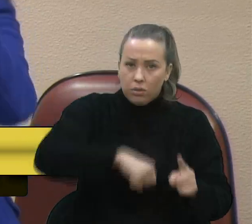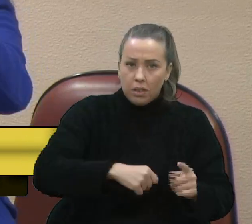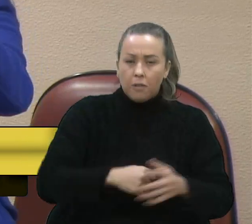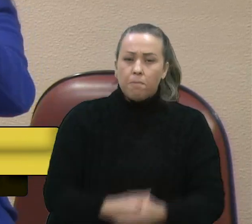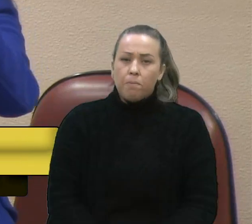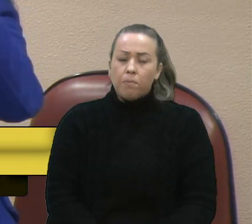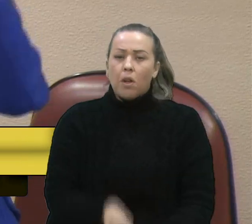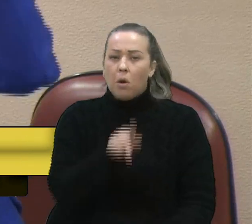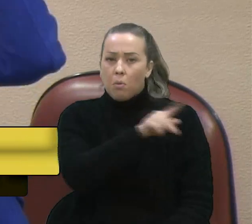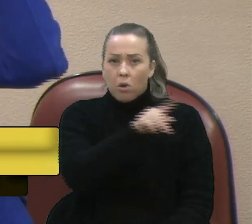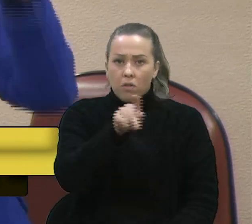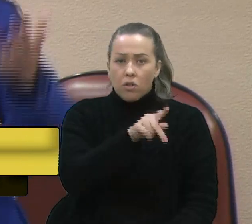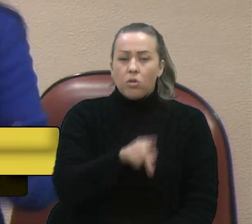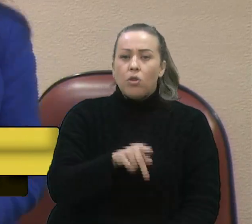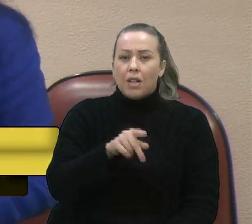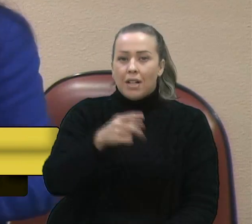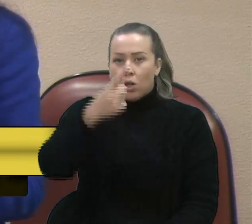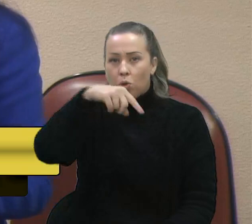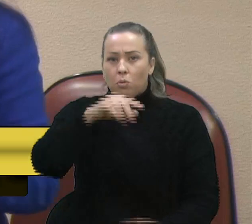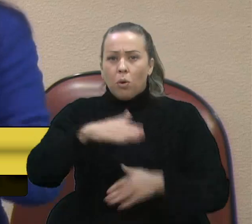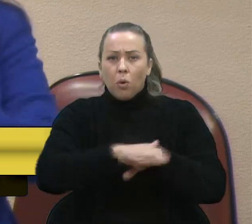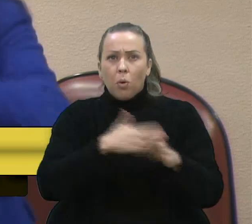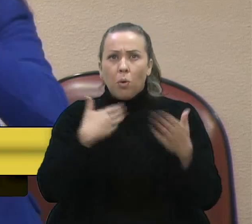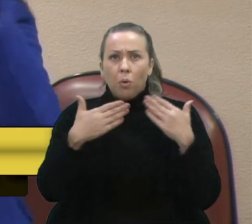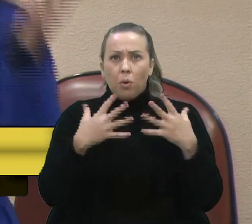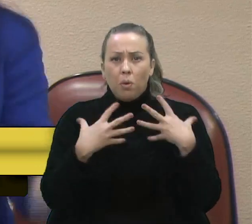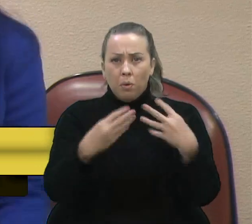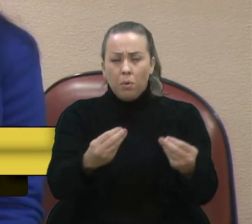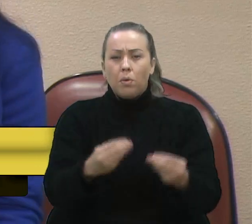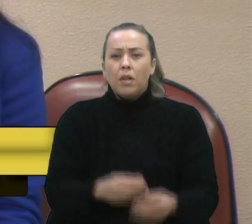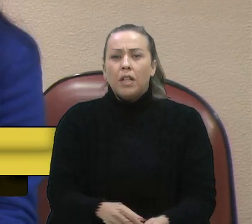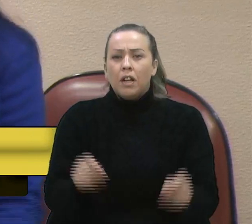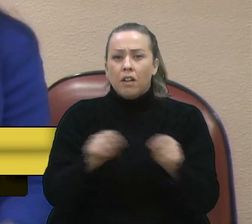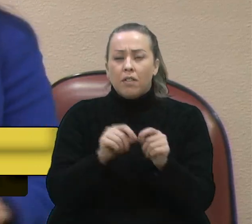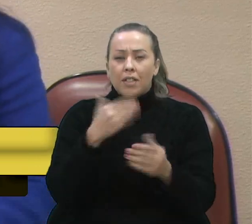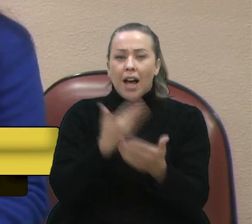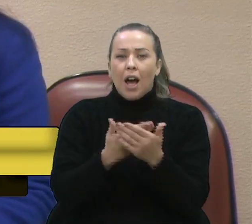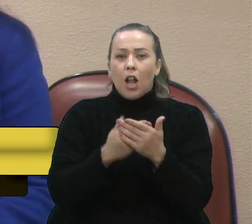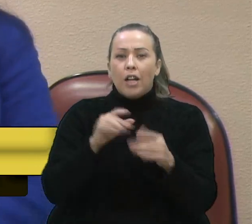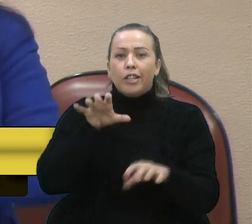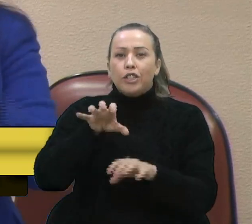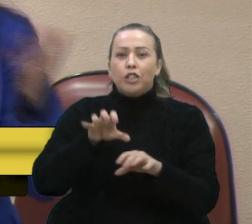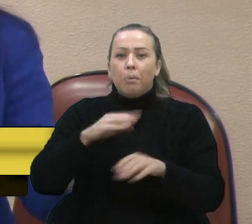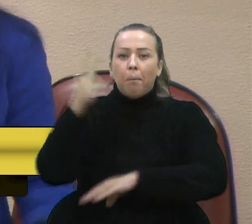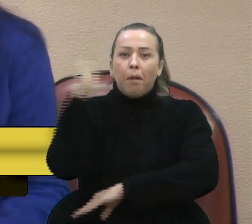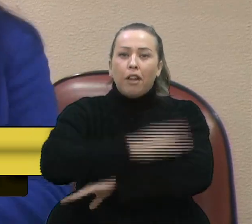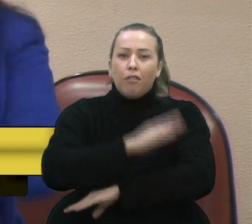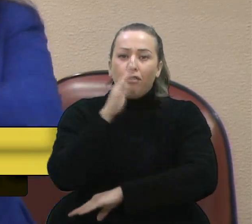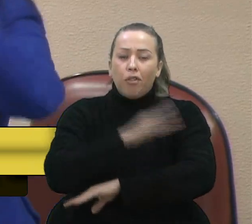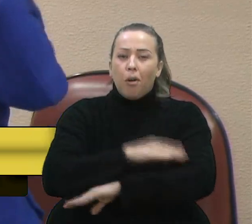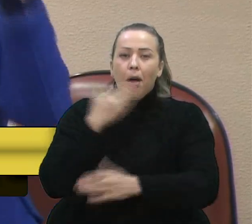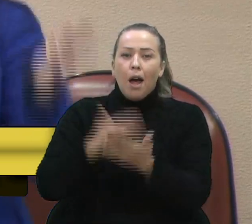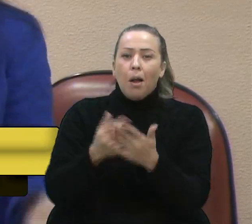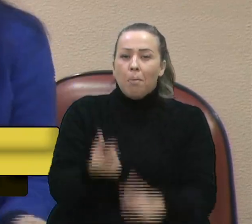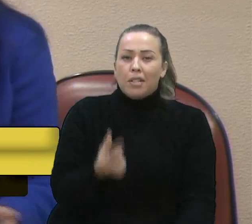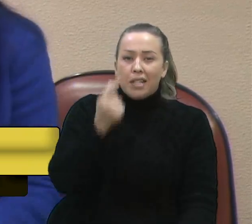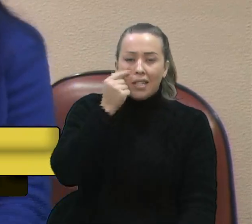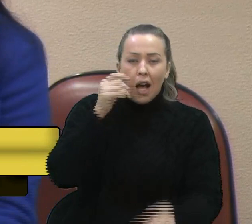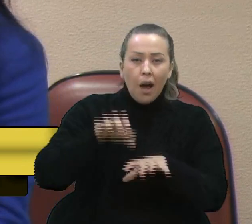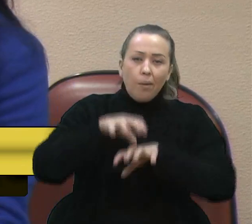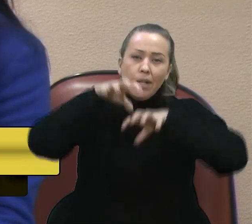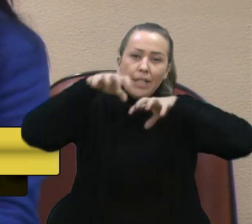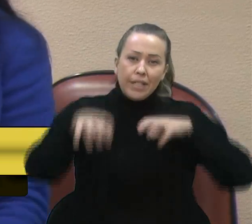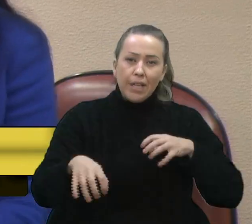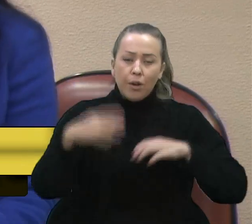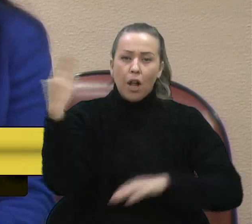Os professores que estão me acompanhando, a gente conversa tanto sobre isso, de fazer aula por todos os tipos de plataforma, aula presencial, aula não sei o quê,